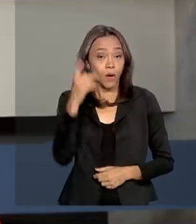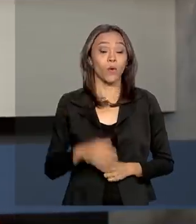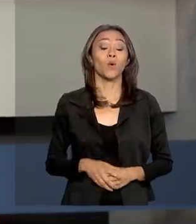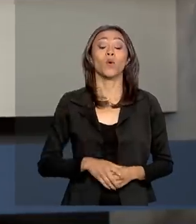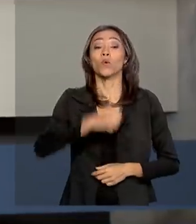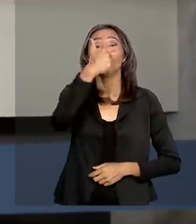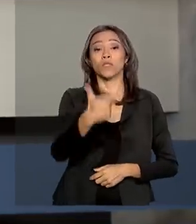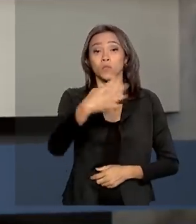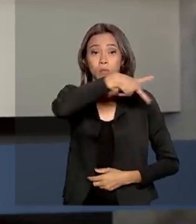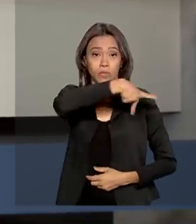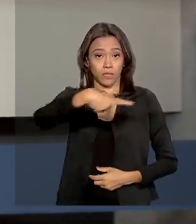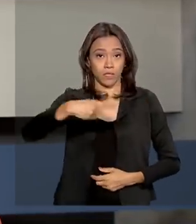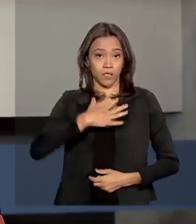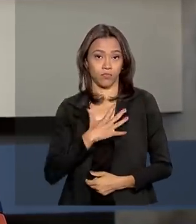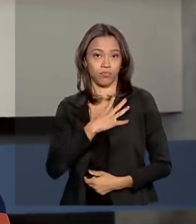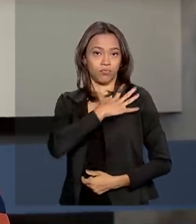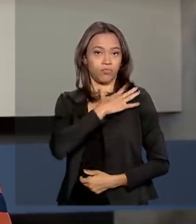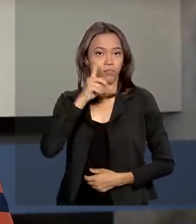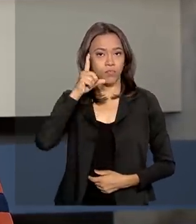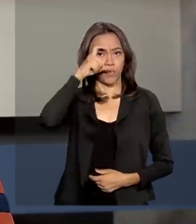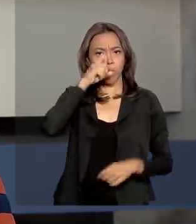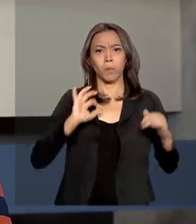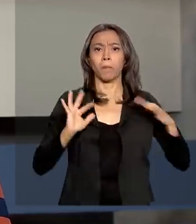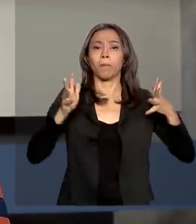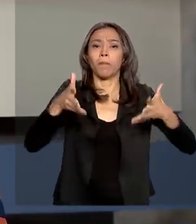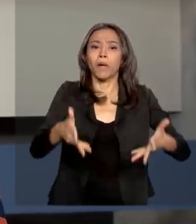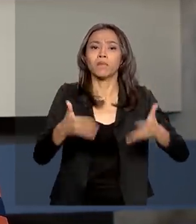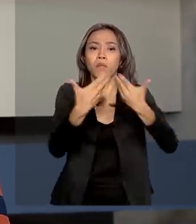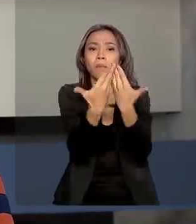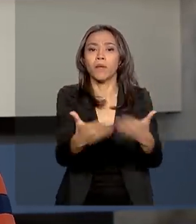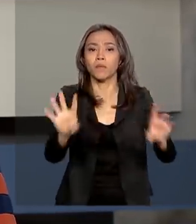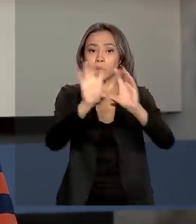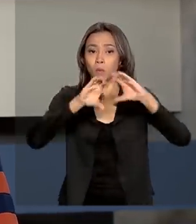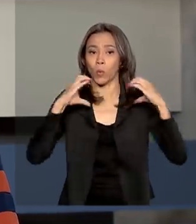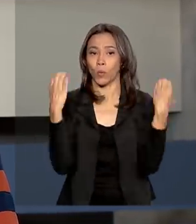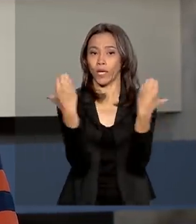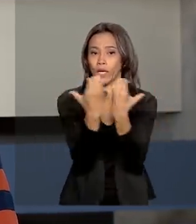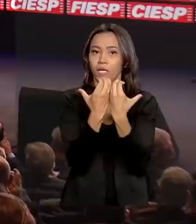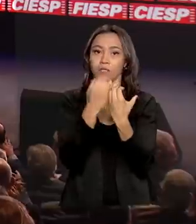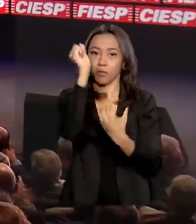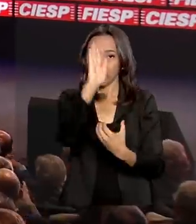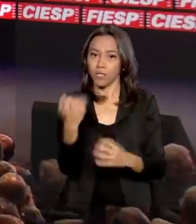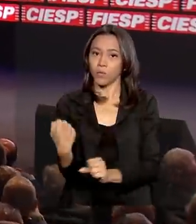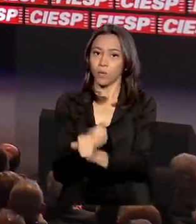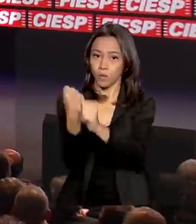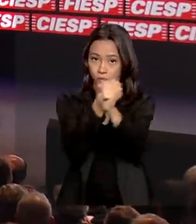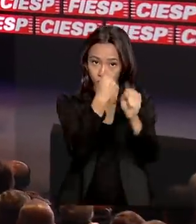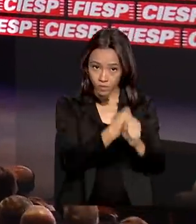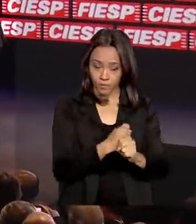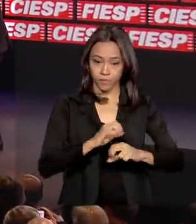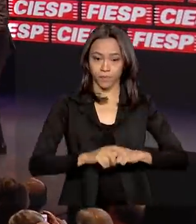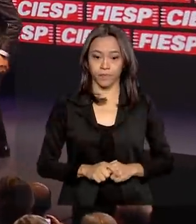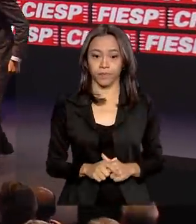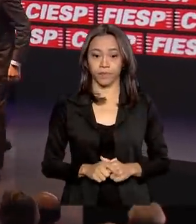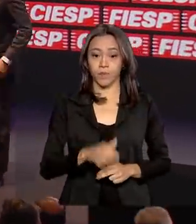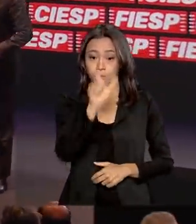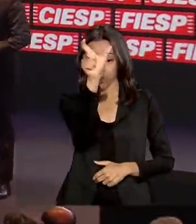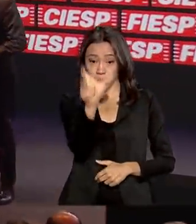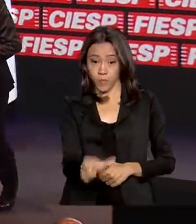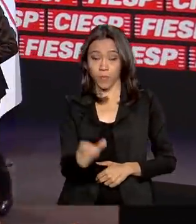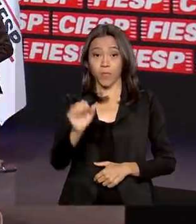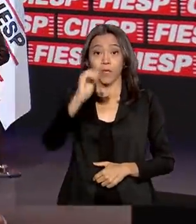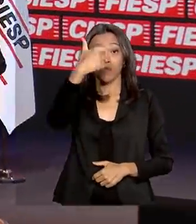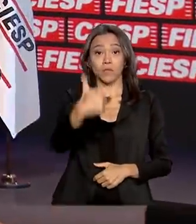o vice-presidente Hamilton Mourão participou da abertura do Congresso Brasileiro da Construção. O vice-presidente